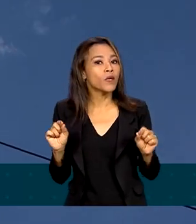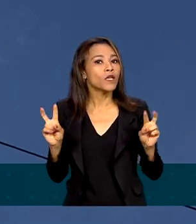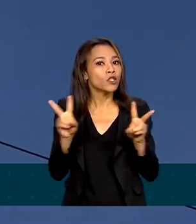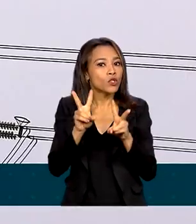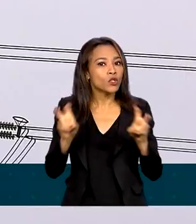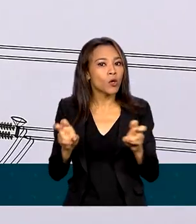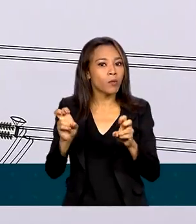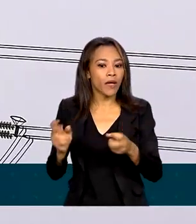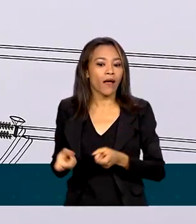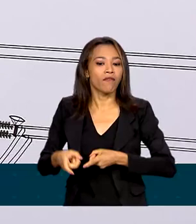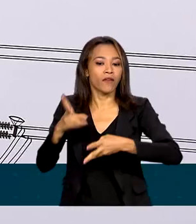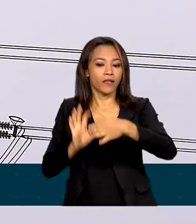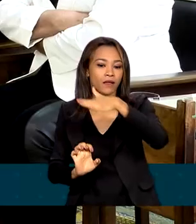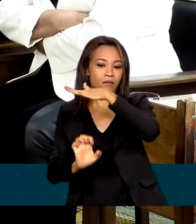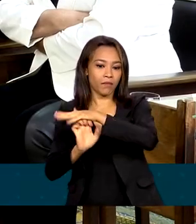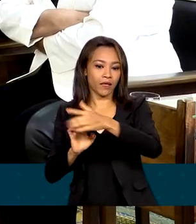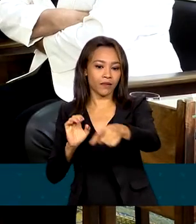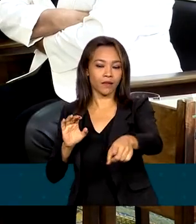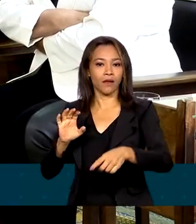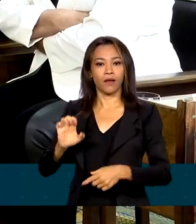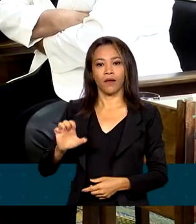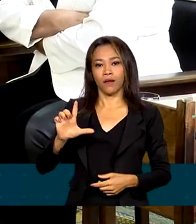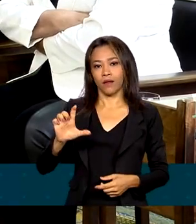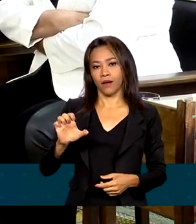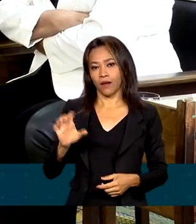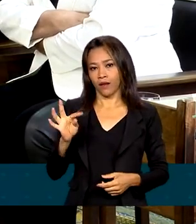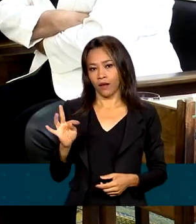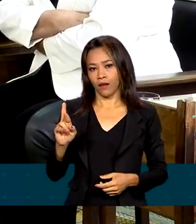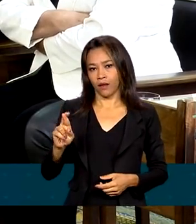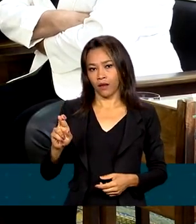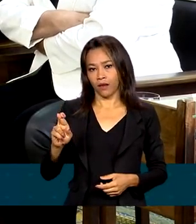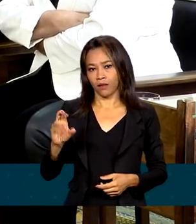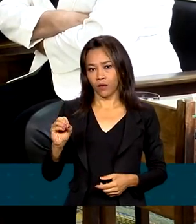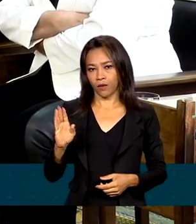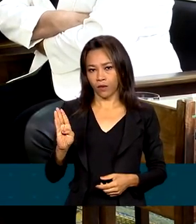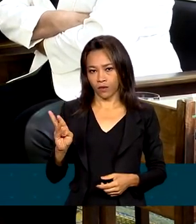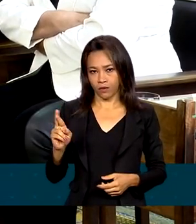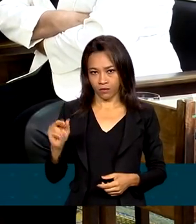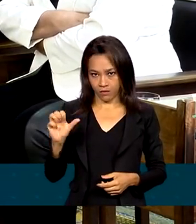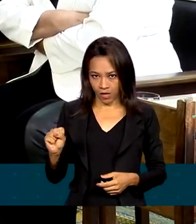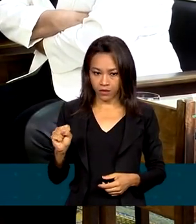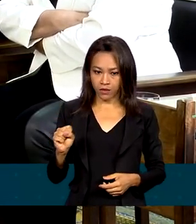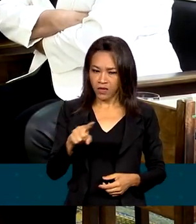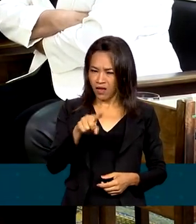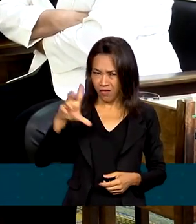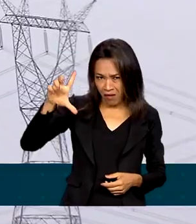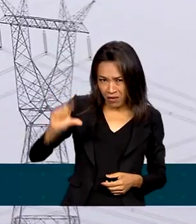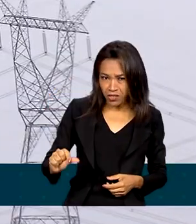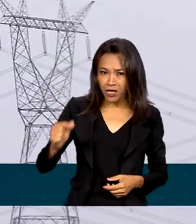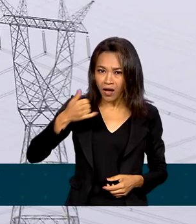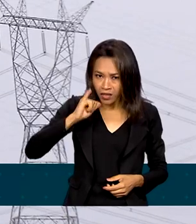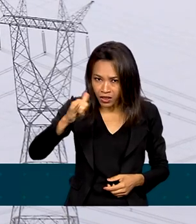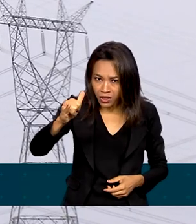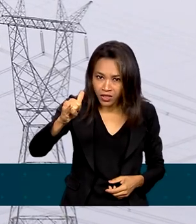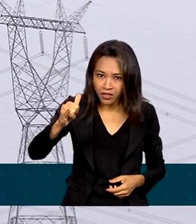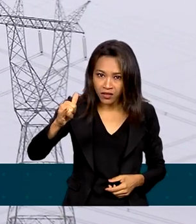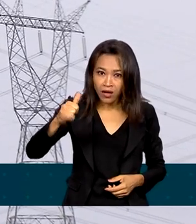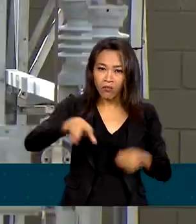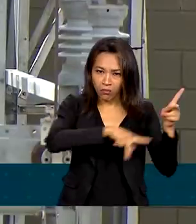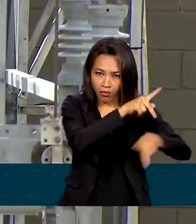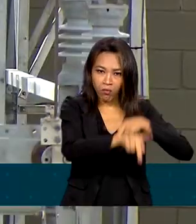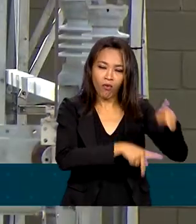venda da Eletrobras. Não existe sinais de que vai baixar o preço da energia para o povo